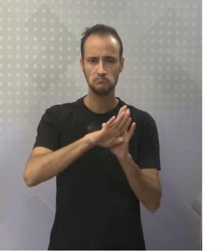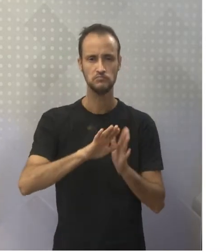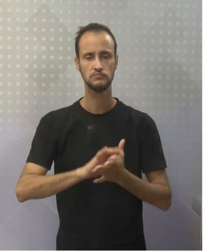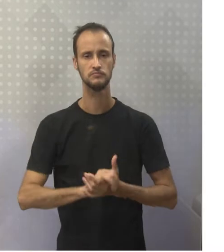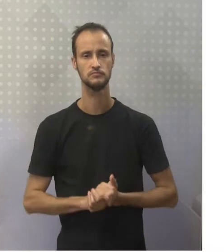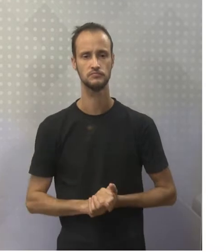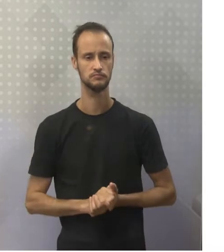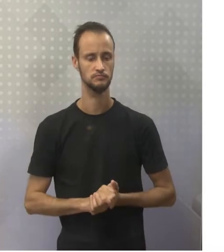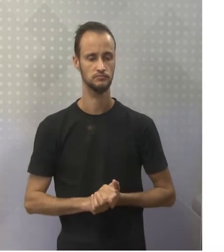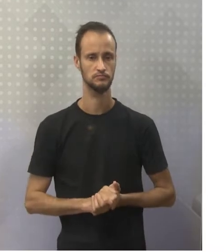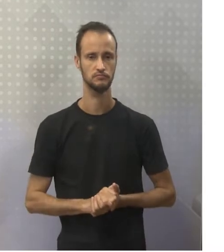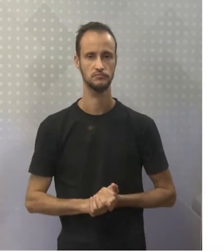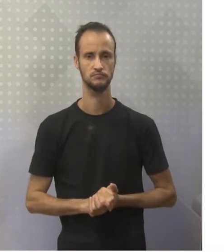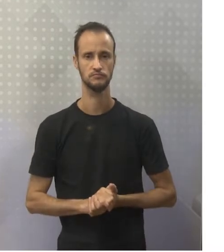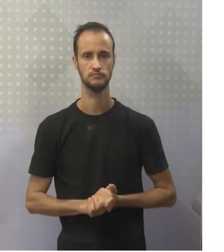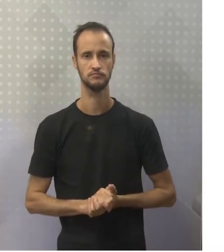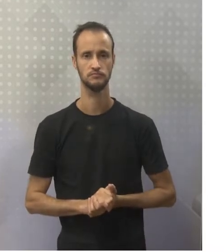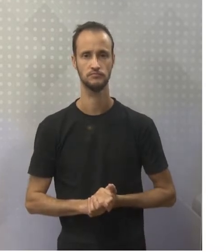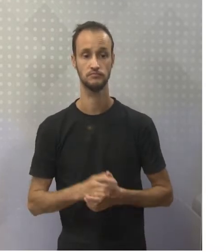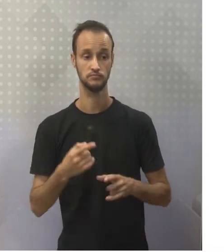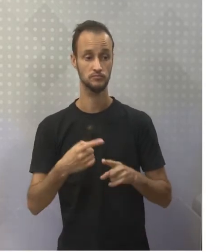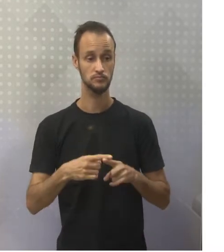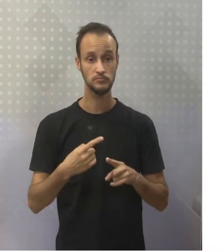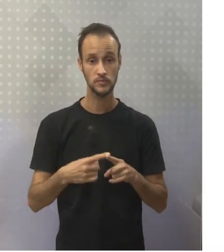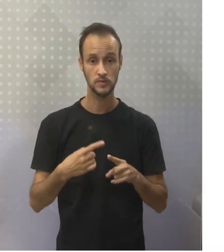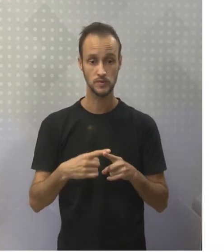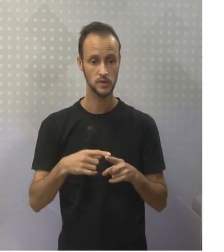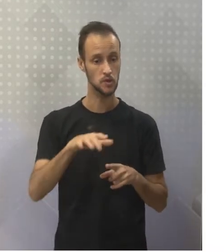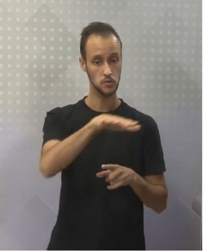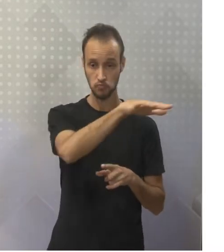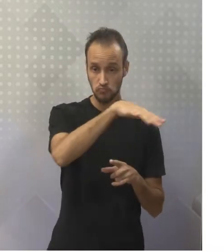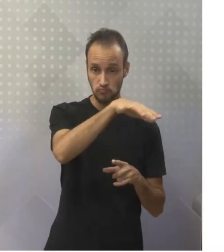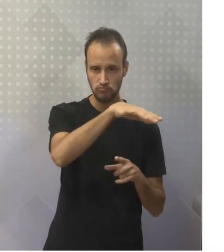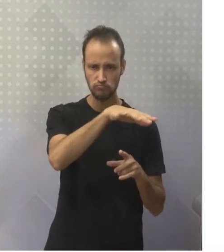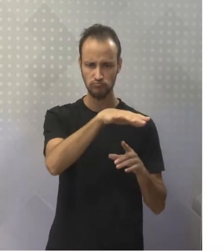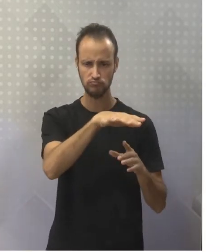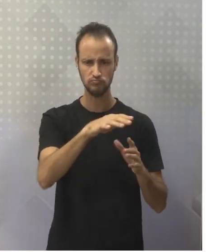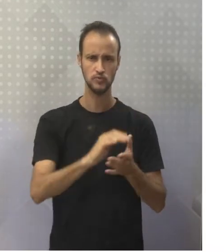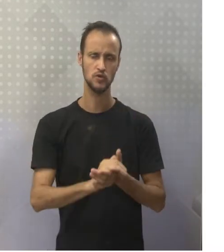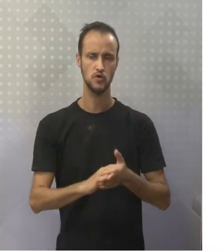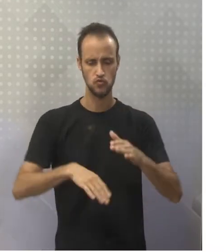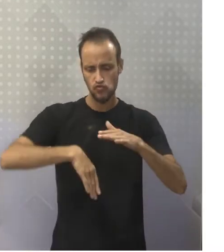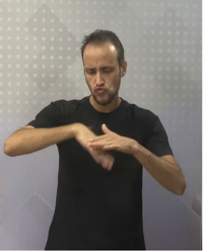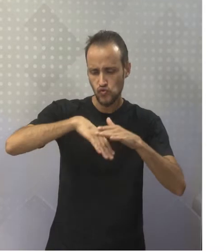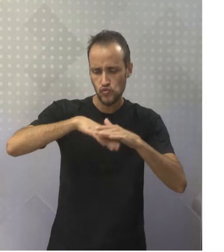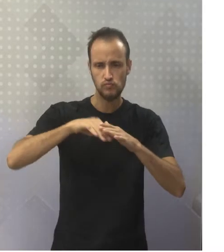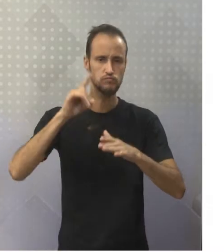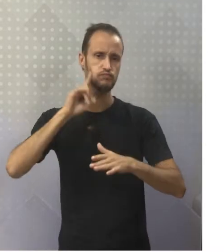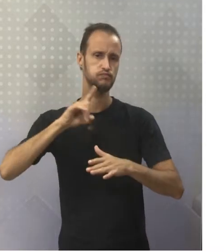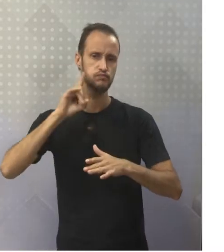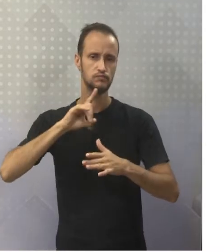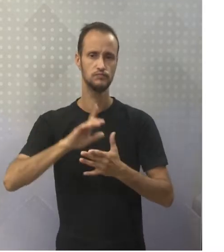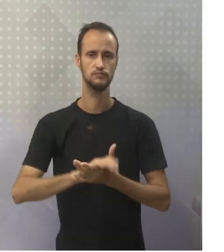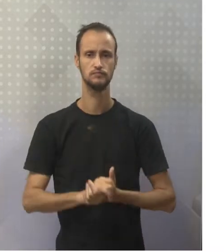ou eles não têm chegado, por quê? porque eles estão no jogo de futebol americano. A soccer, a football